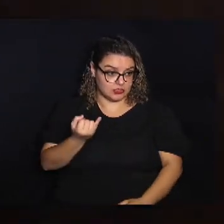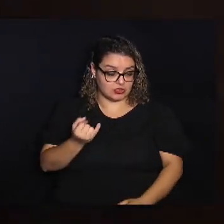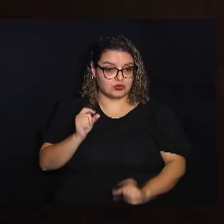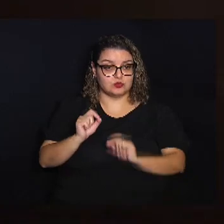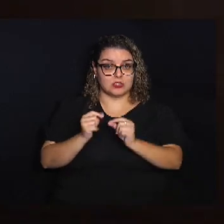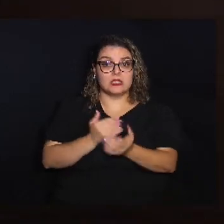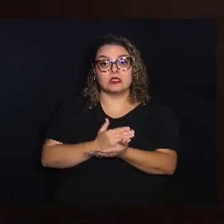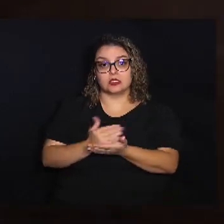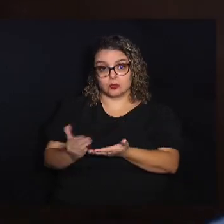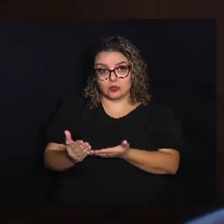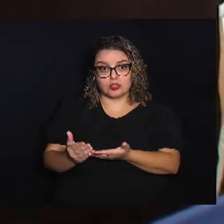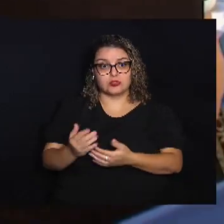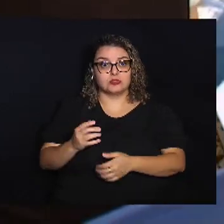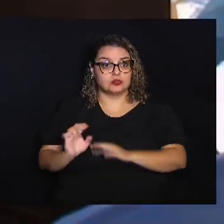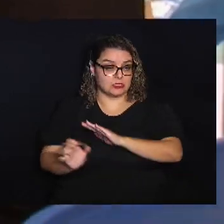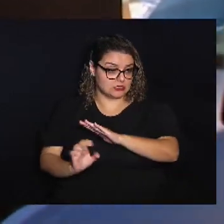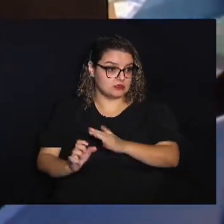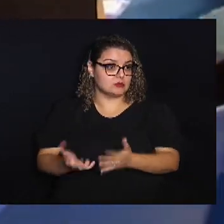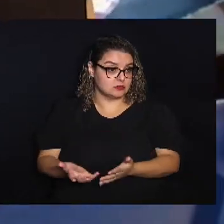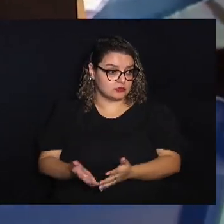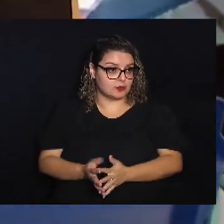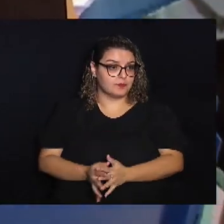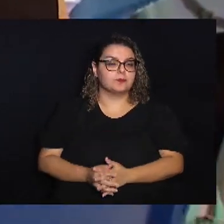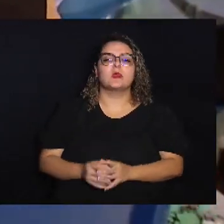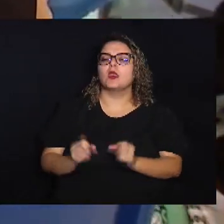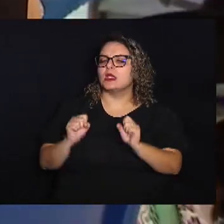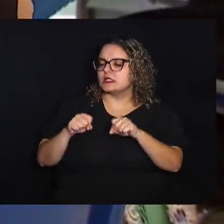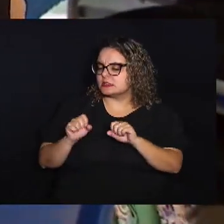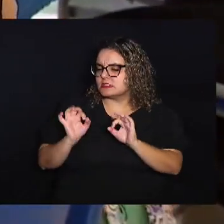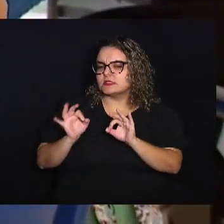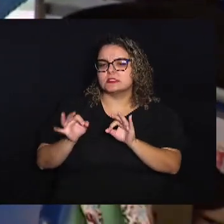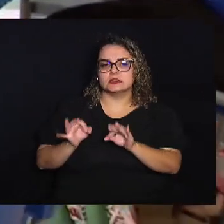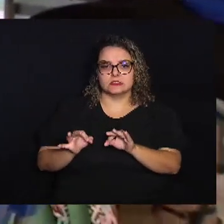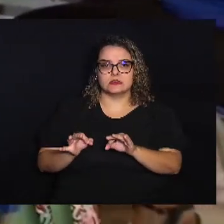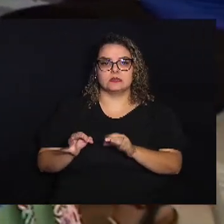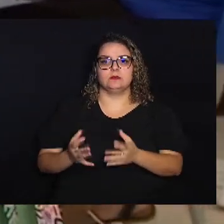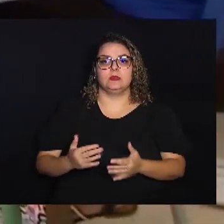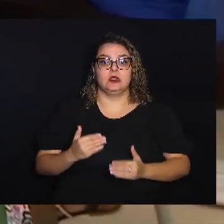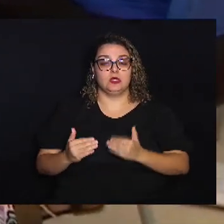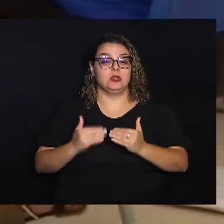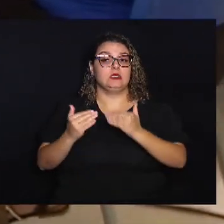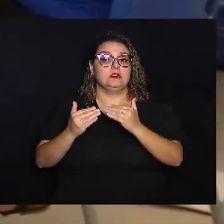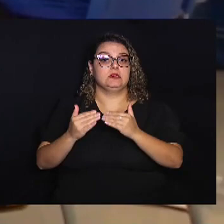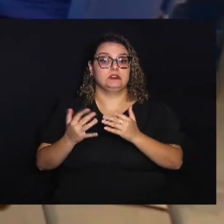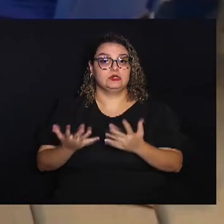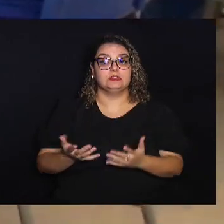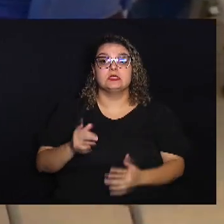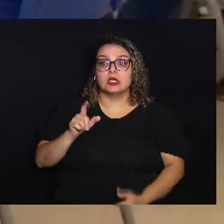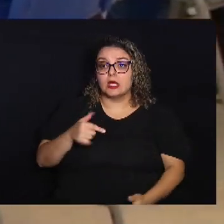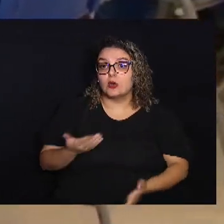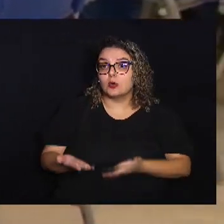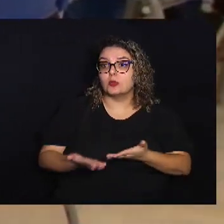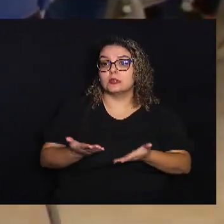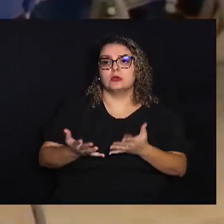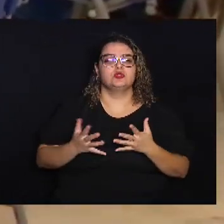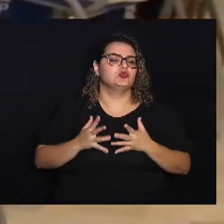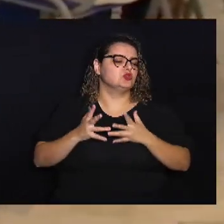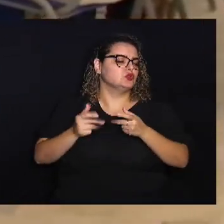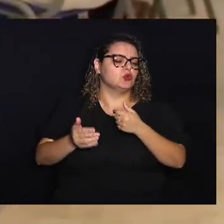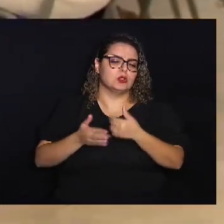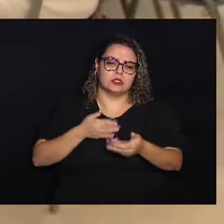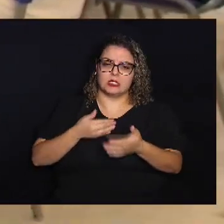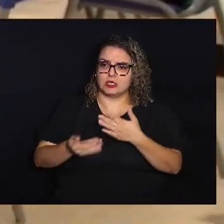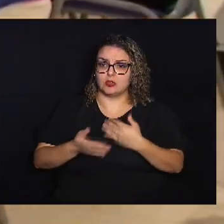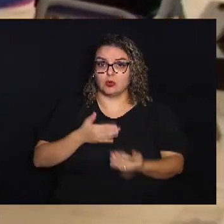está iniciando nos negócios né? Com toda certeza, essas trilhas de desenvolvimento elas tratam de toda e qualquer